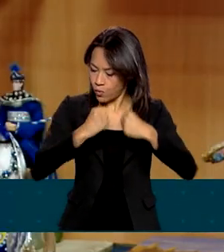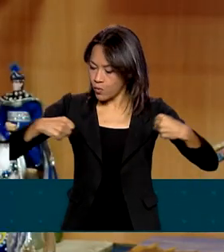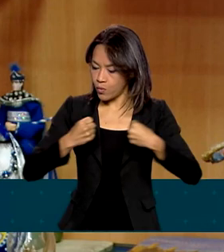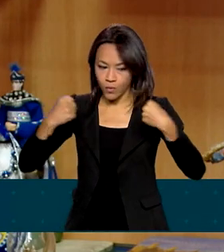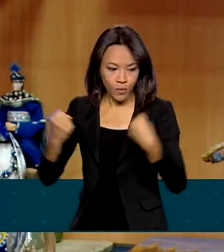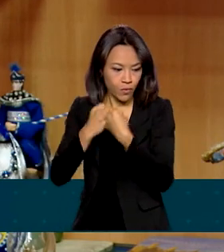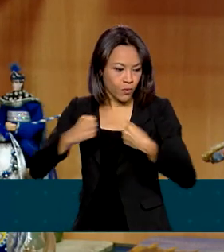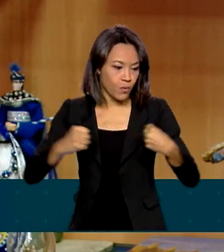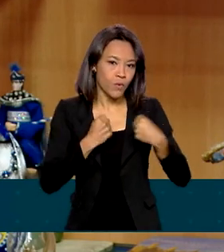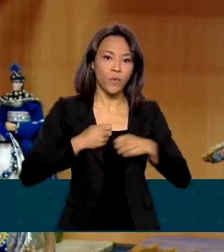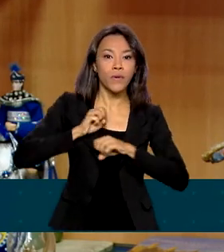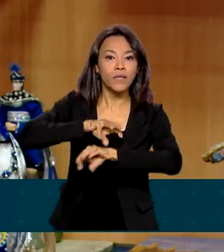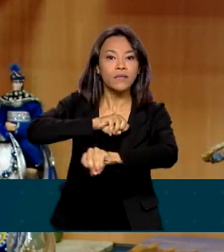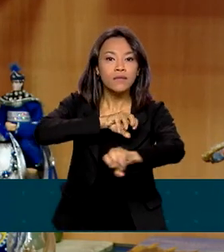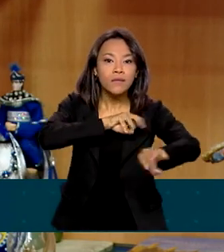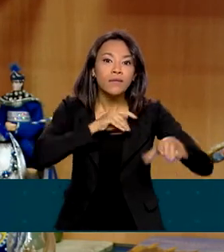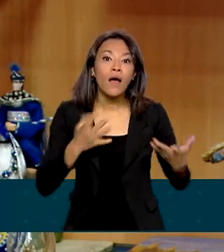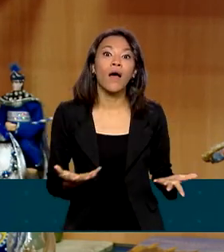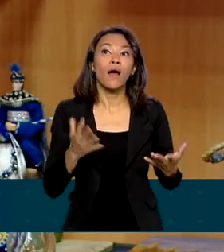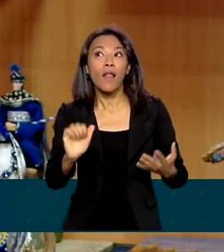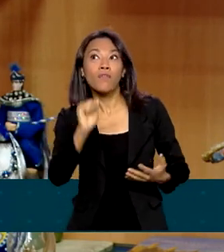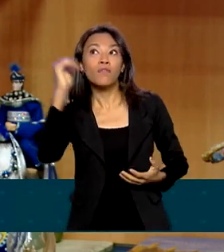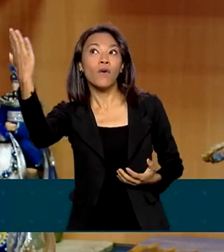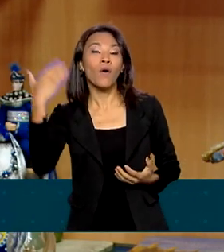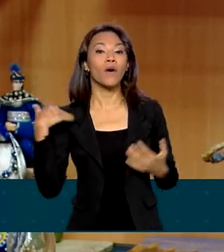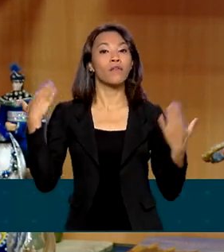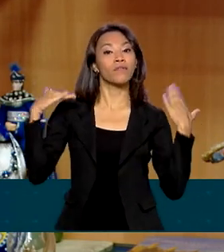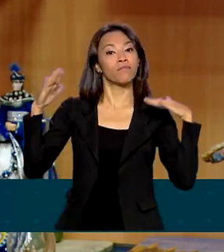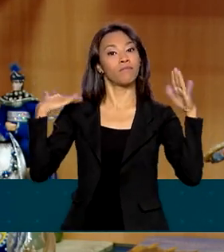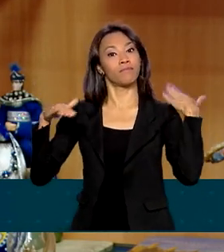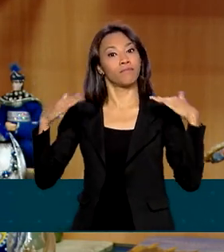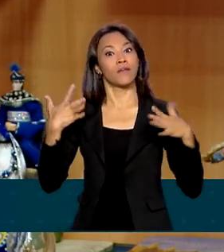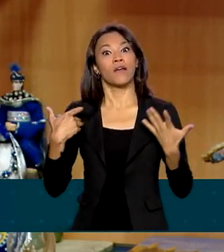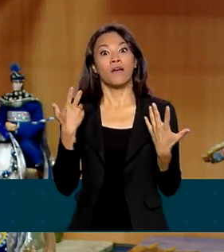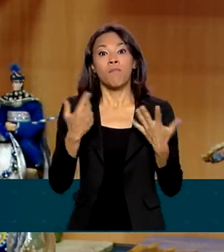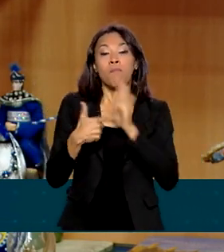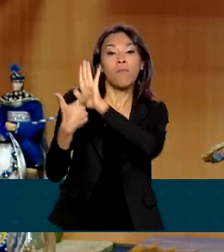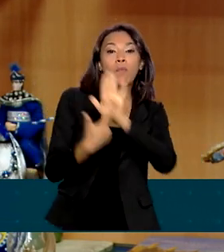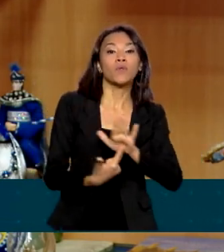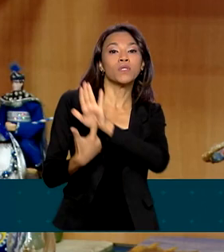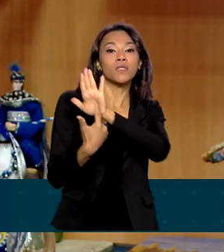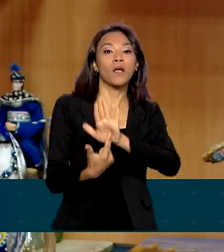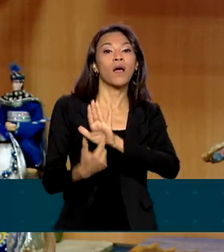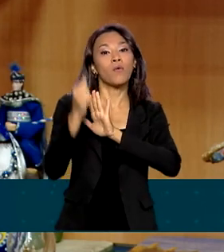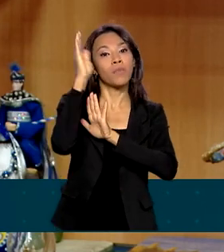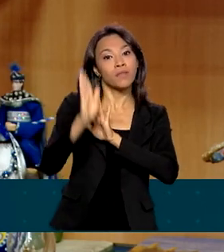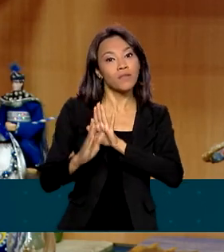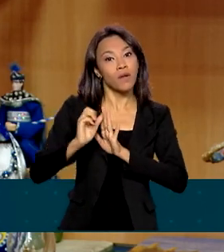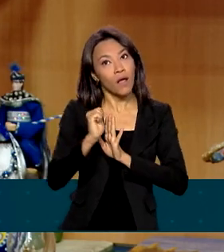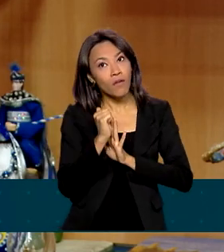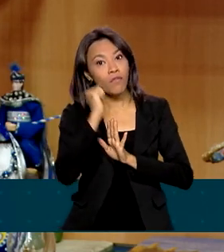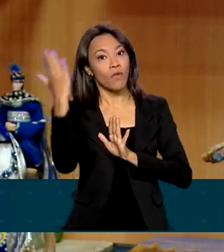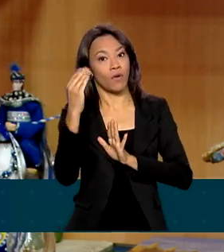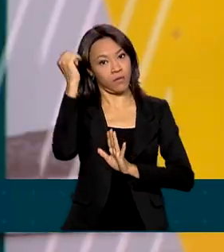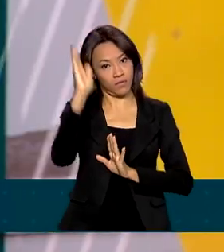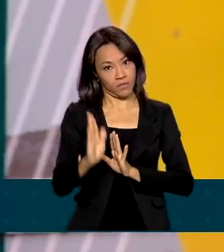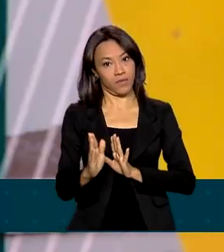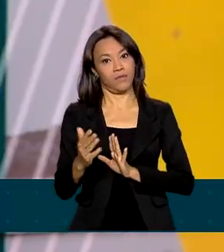o forró lá fora no exterior, fazer turnês lá fora de artistas de forró, mostrar o nosso ritmo. Ficou mais fácil agora.